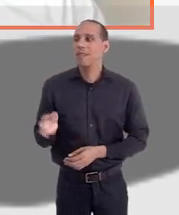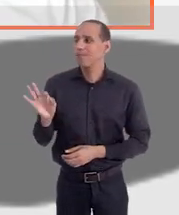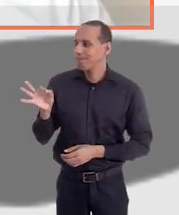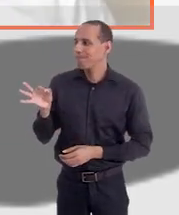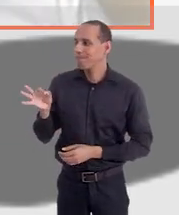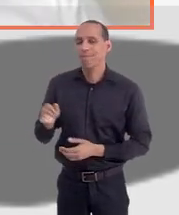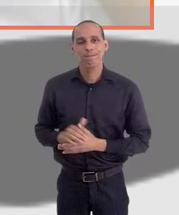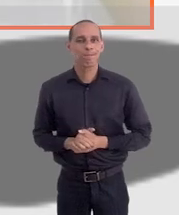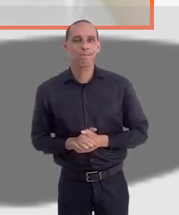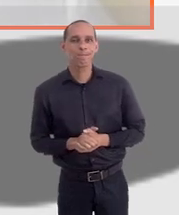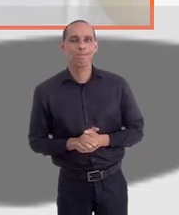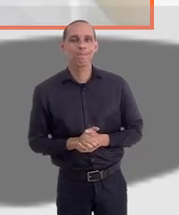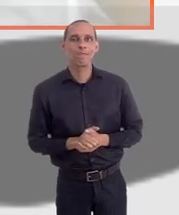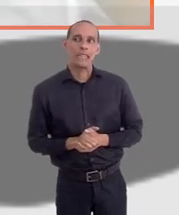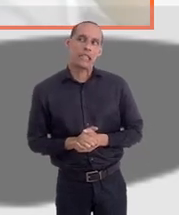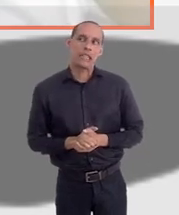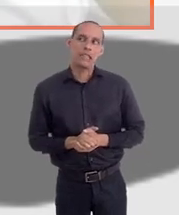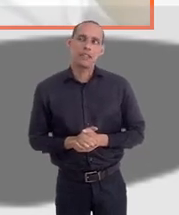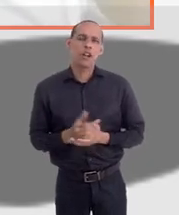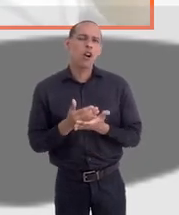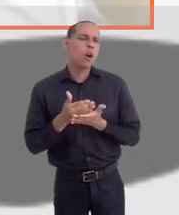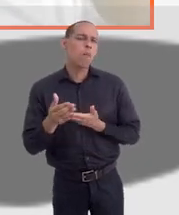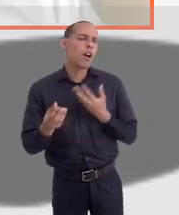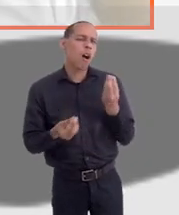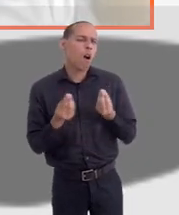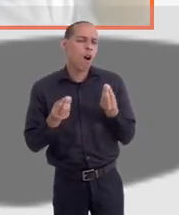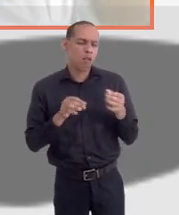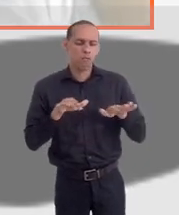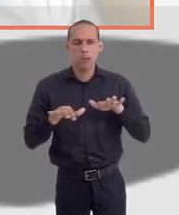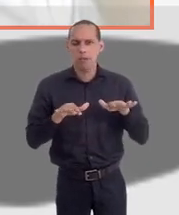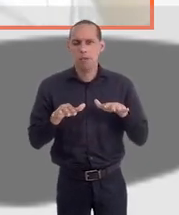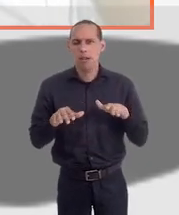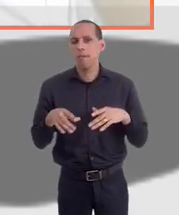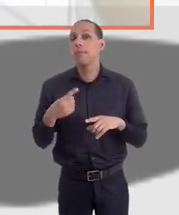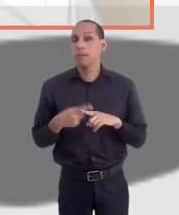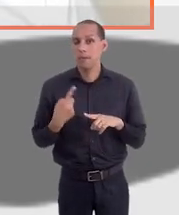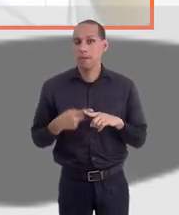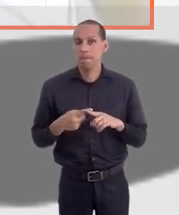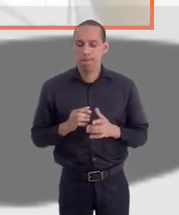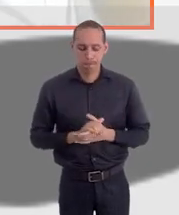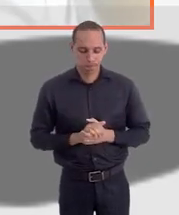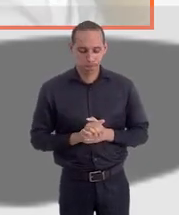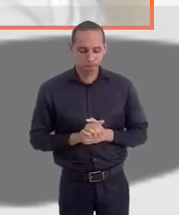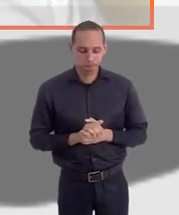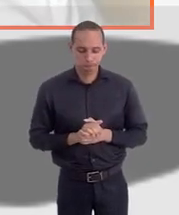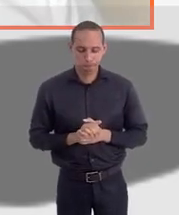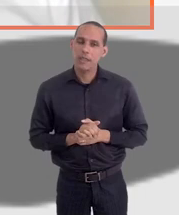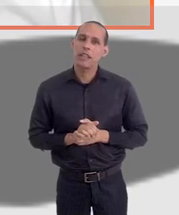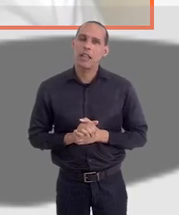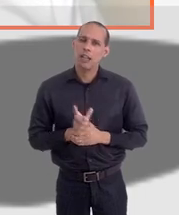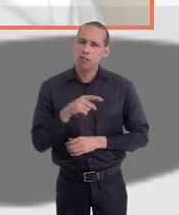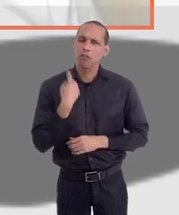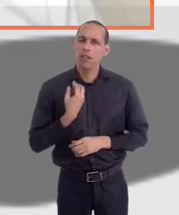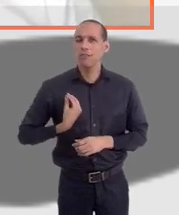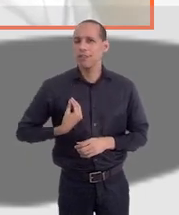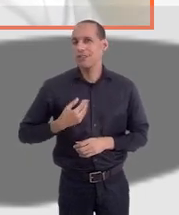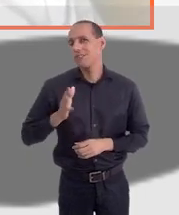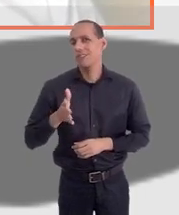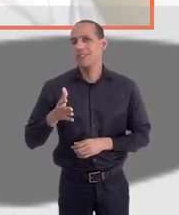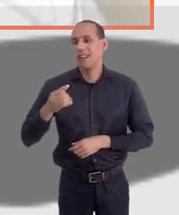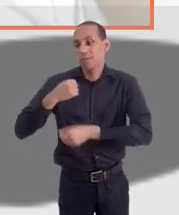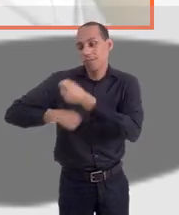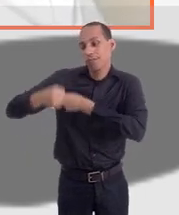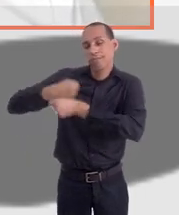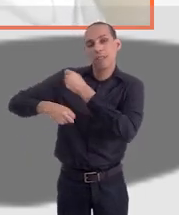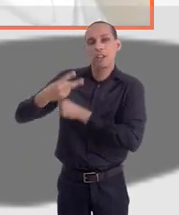Pois é. Onde começou e iniciou esse movimento e por que aconteceu? A gente já viveu isso